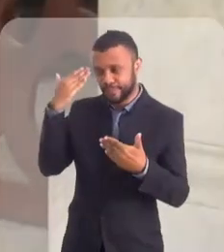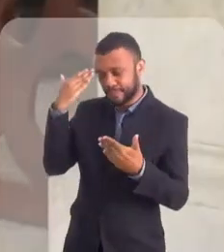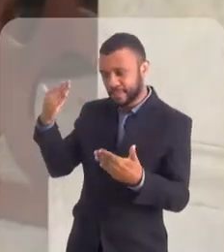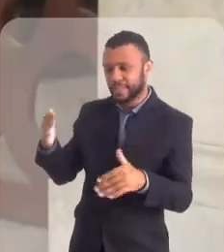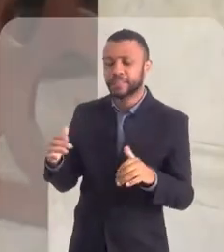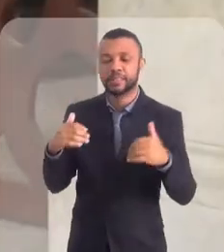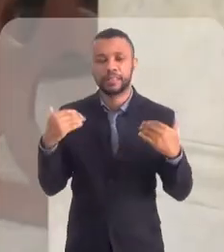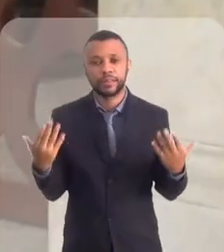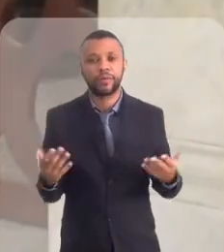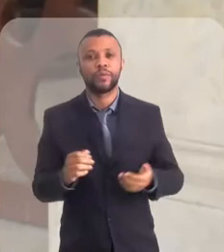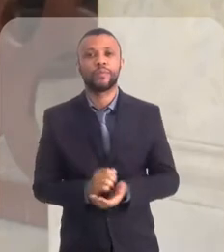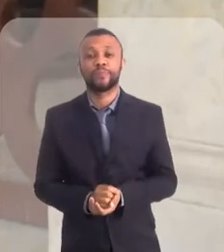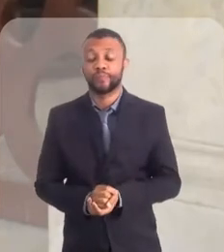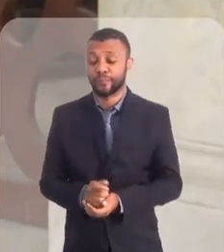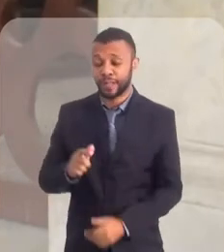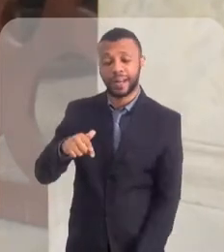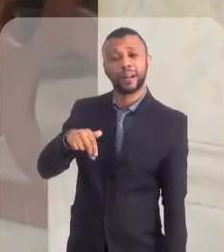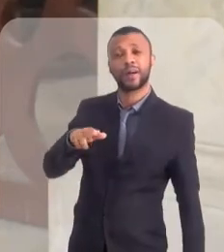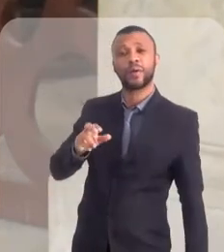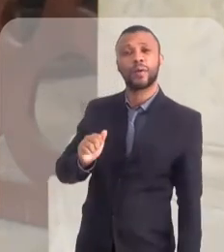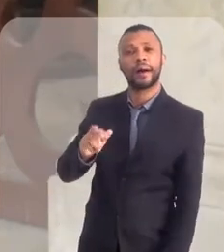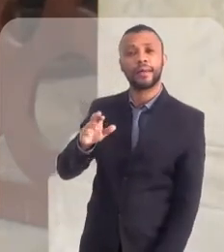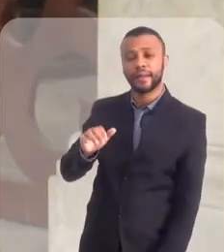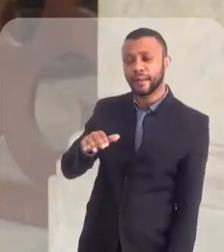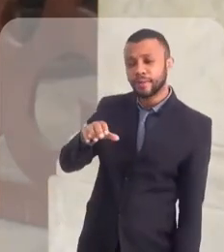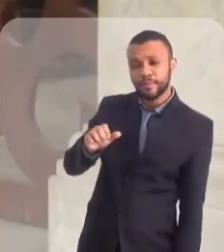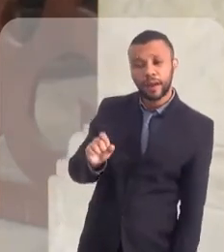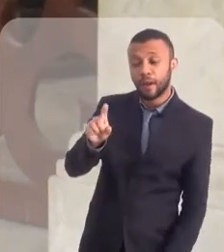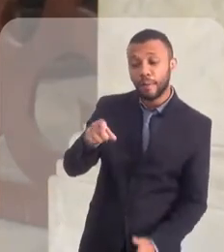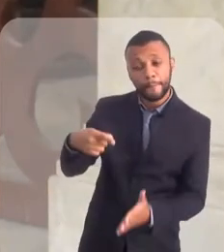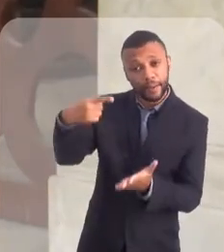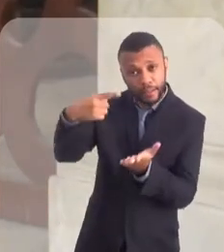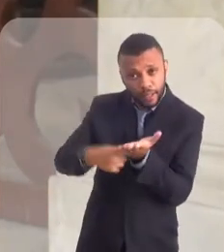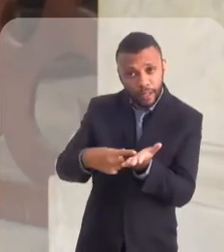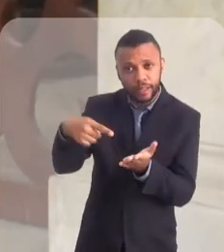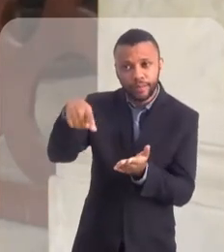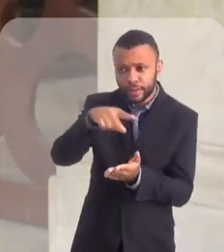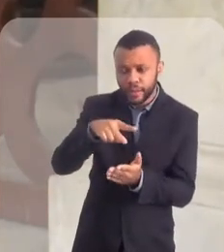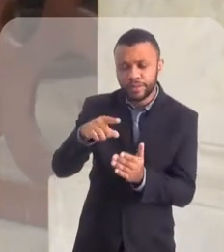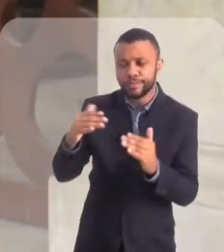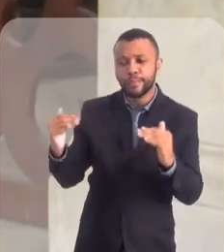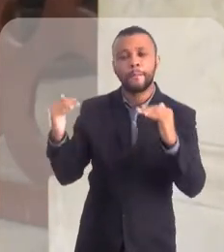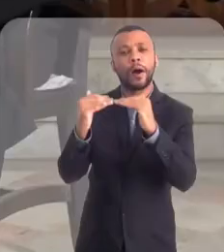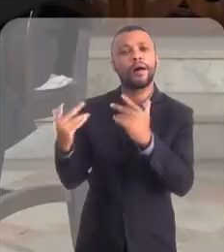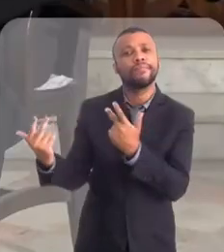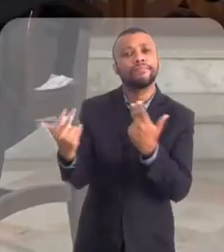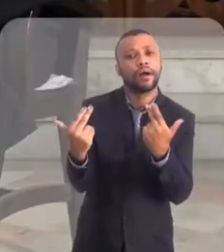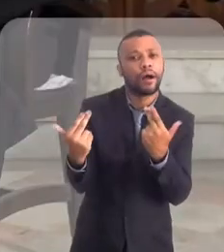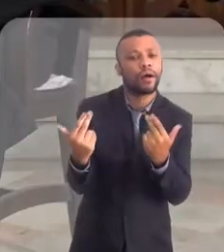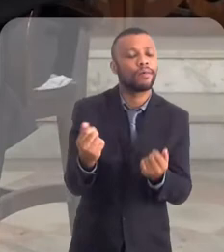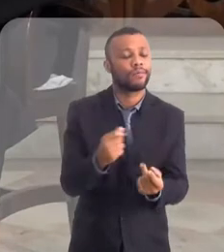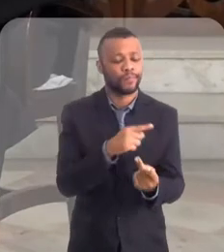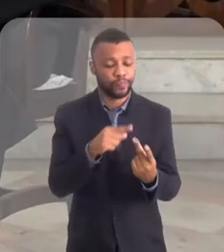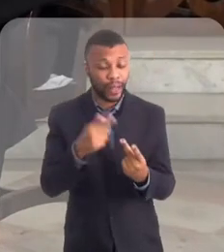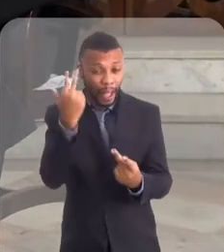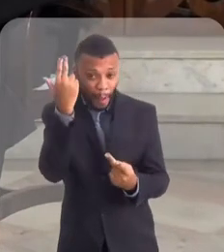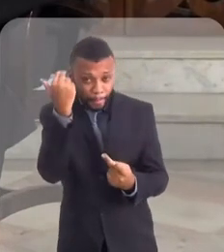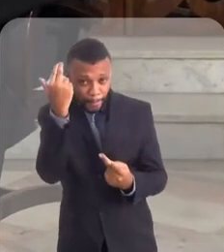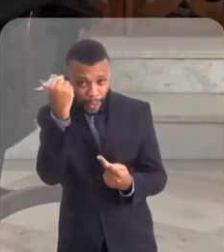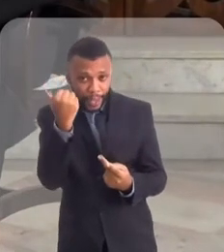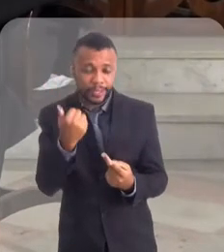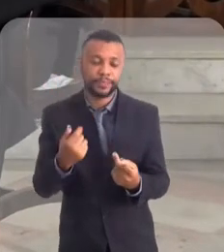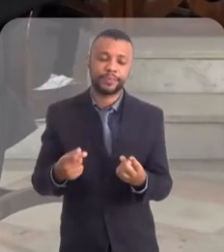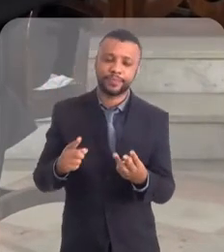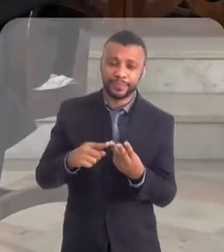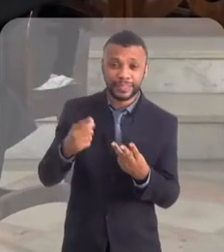Então, vamos lá. Então, a quaresma é uma data que vocês fazem... Coincide. Coincide. A Páscoa também.